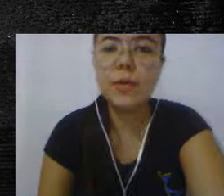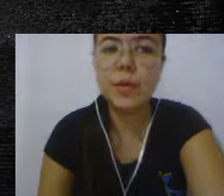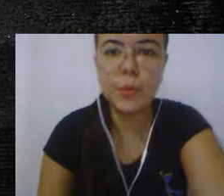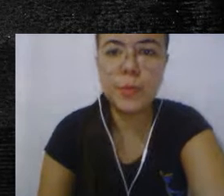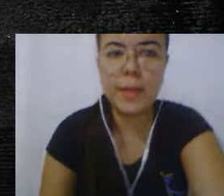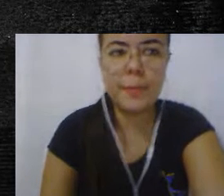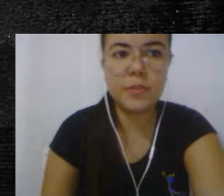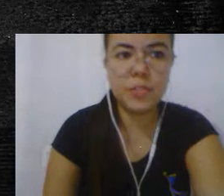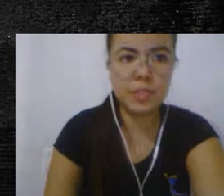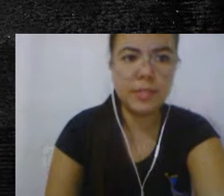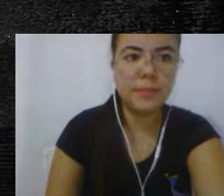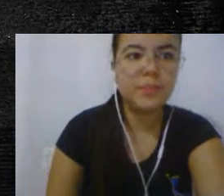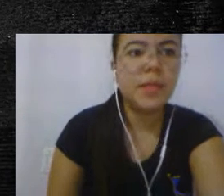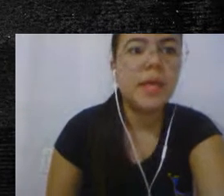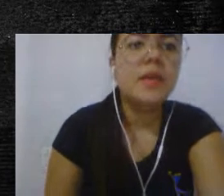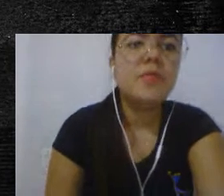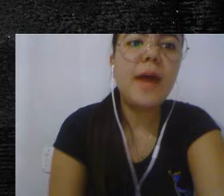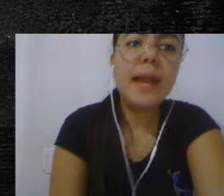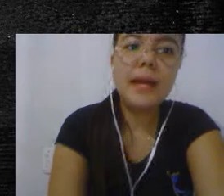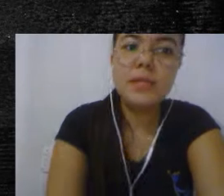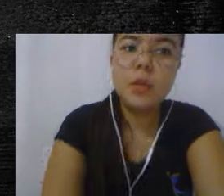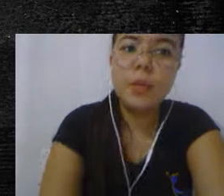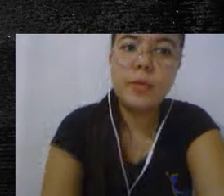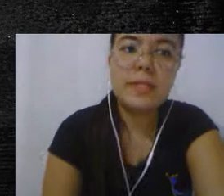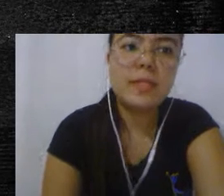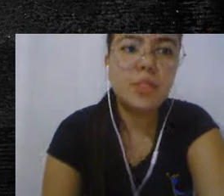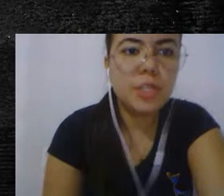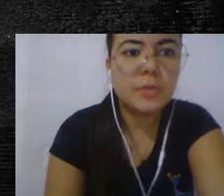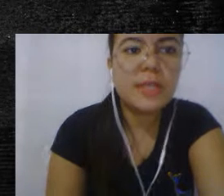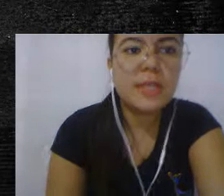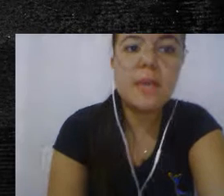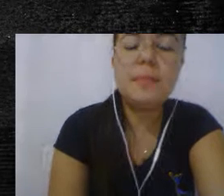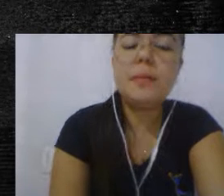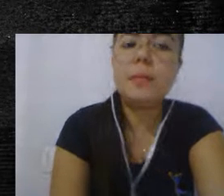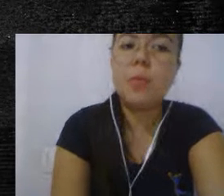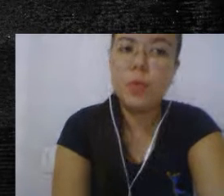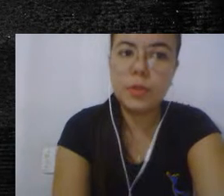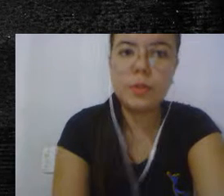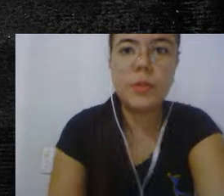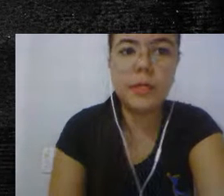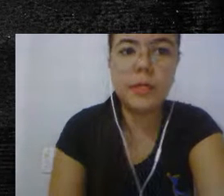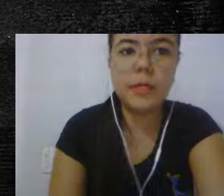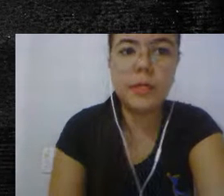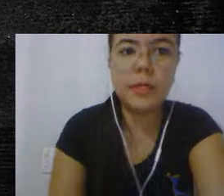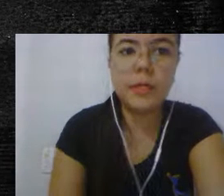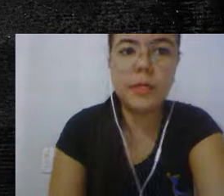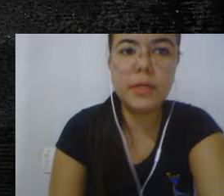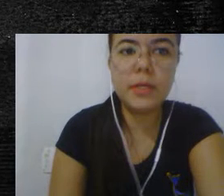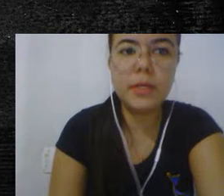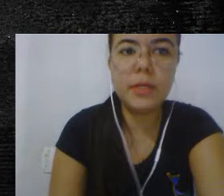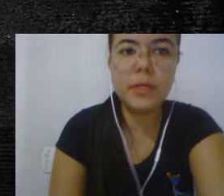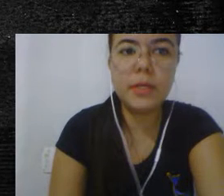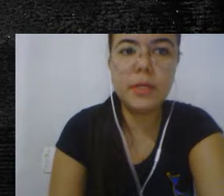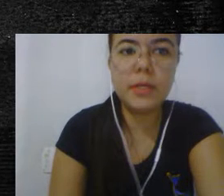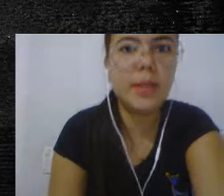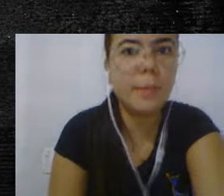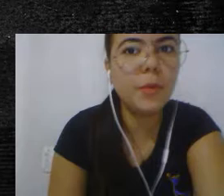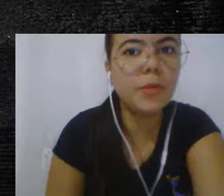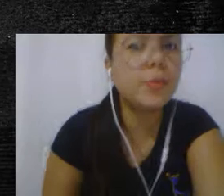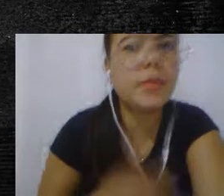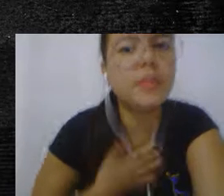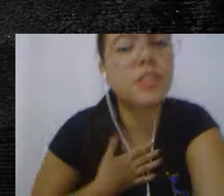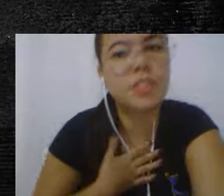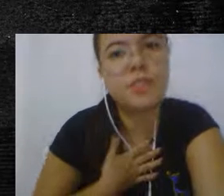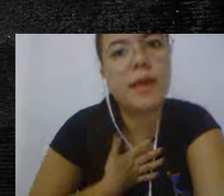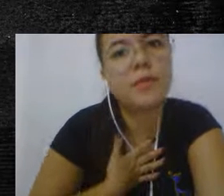101 da apostila. Falar sobre o que sentimos é sempre muito importante, né? Lembra que a tia falou que é